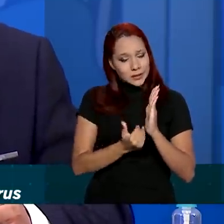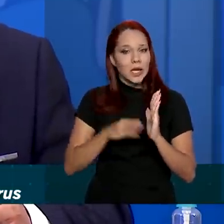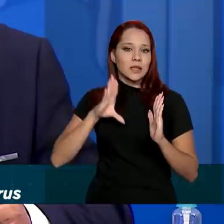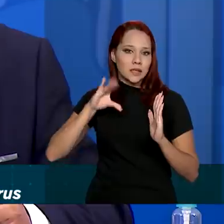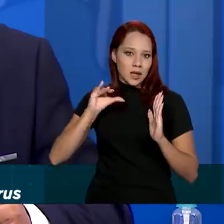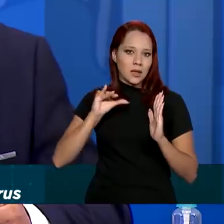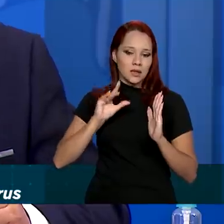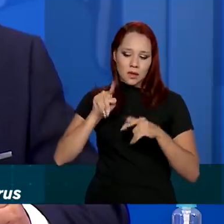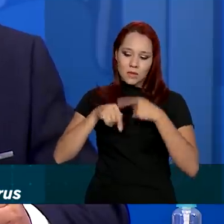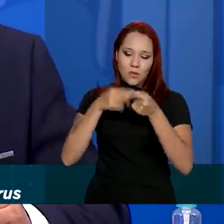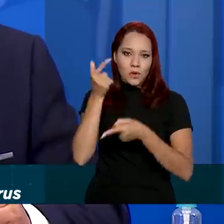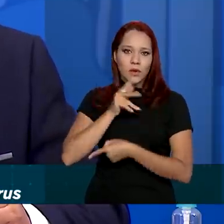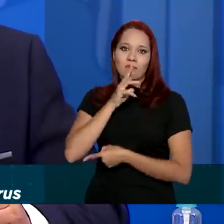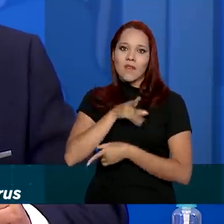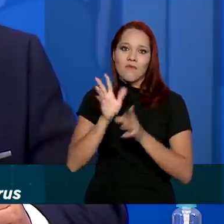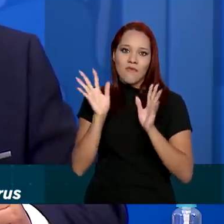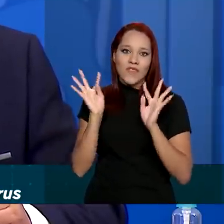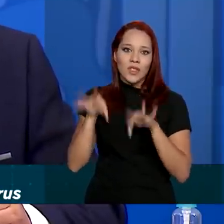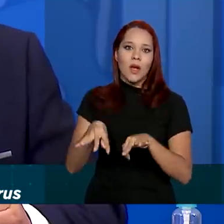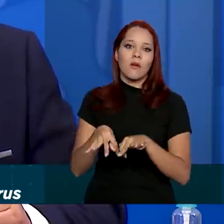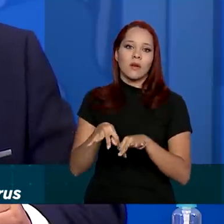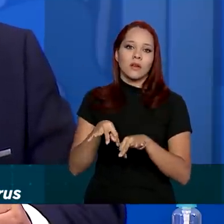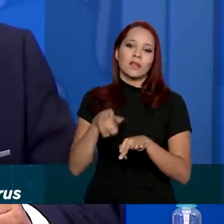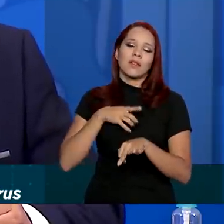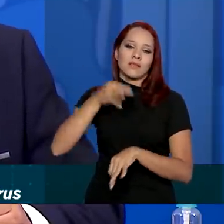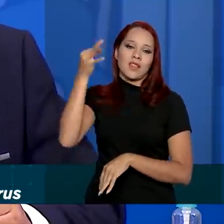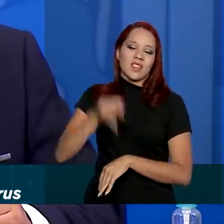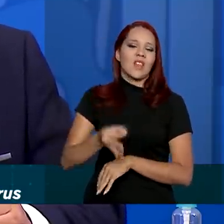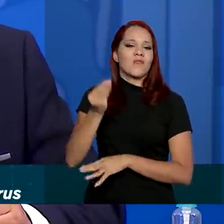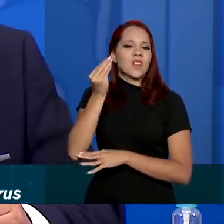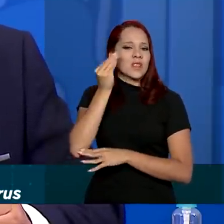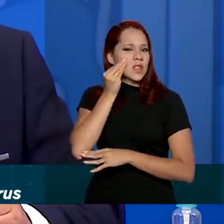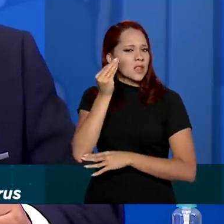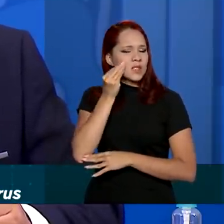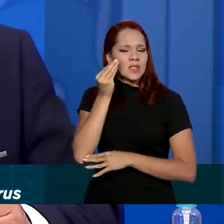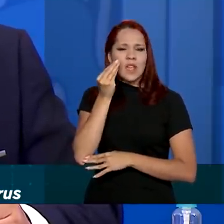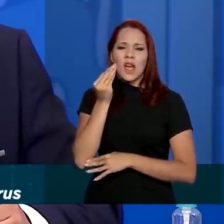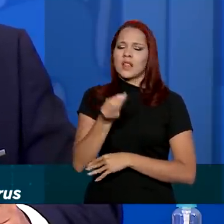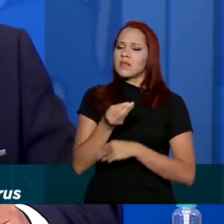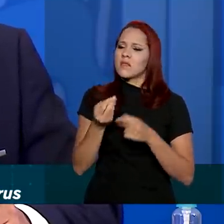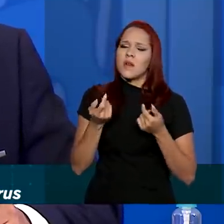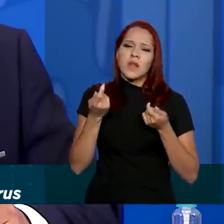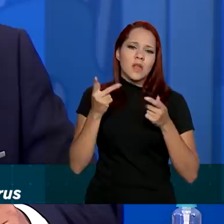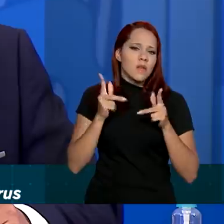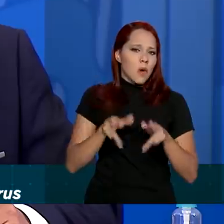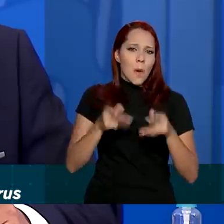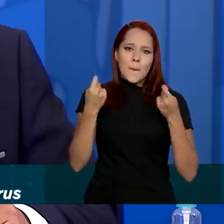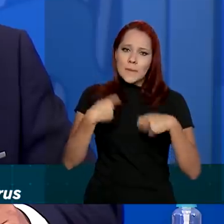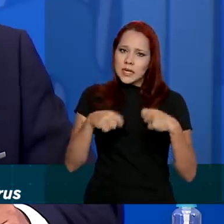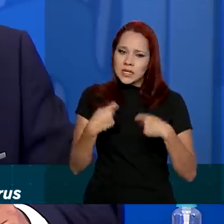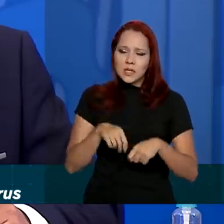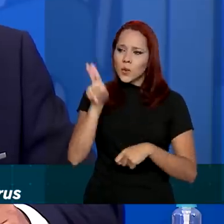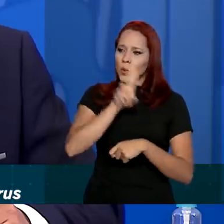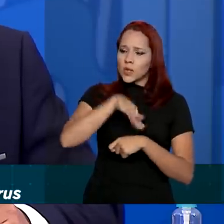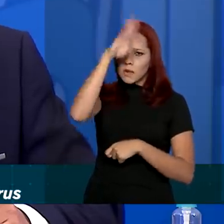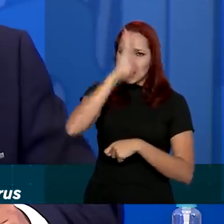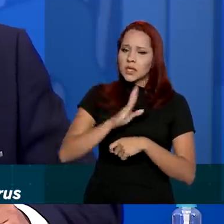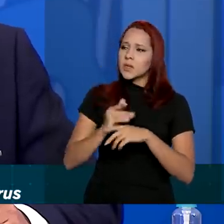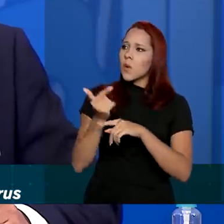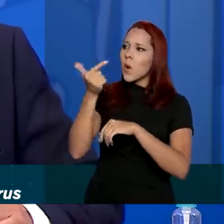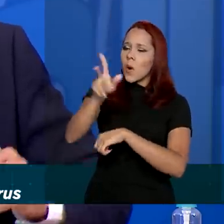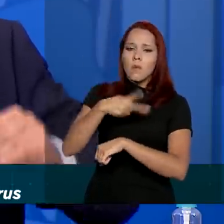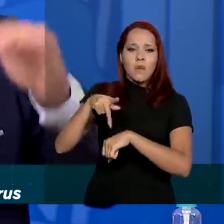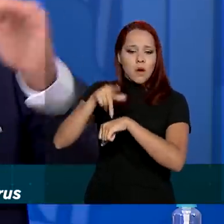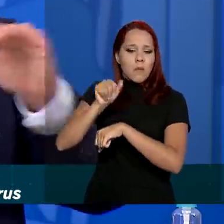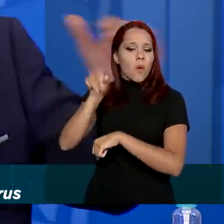Então, quando a gente chegar no resultado final, você pode ter certeza que esse negócio foi testado da maneira que tem que ser testado, pode ser utilizado no Brasil, fora do Brasil e